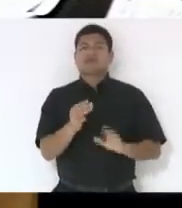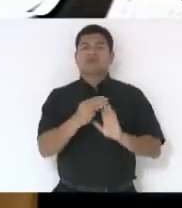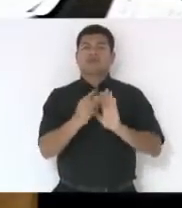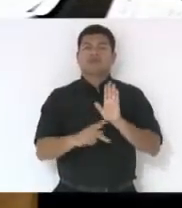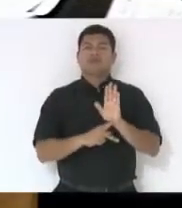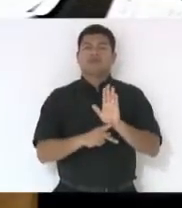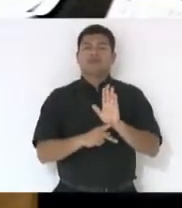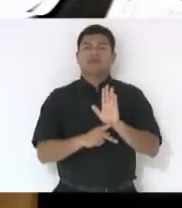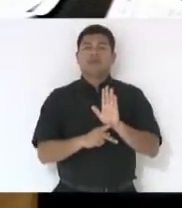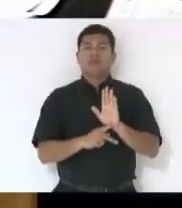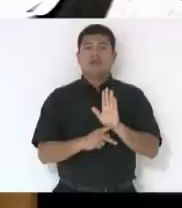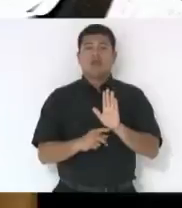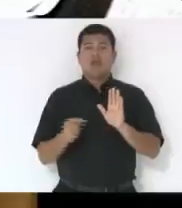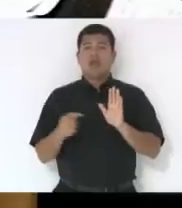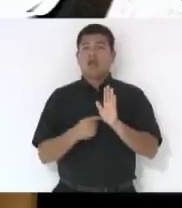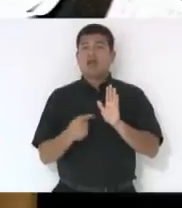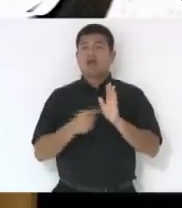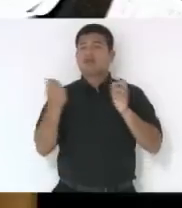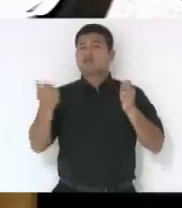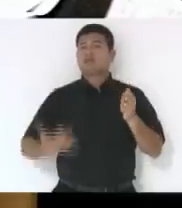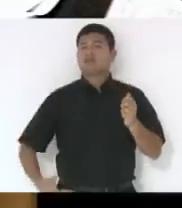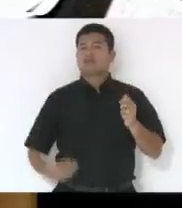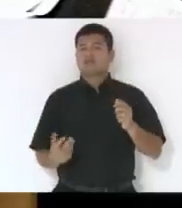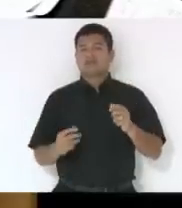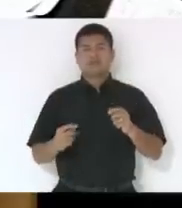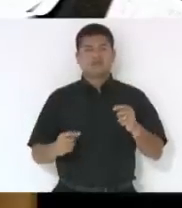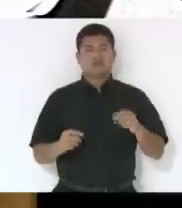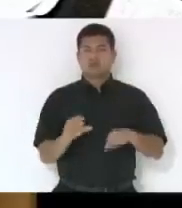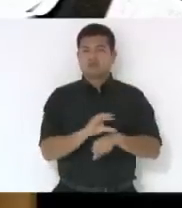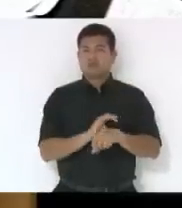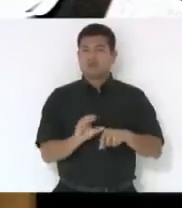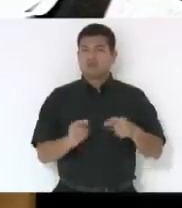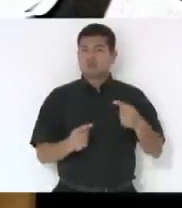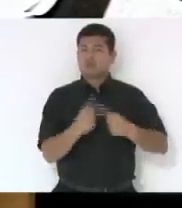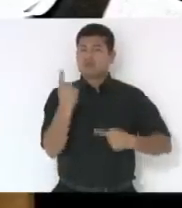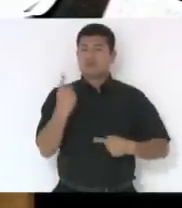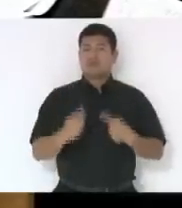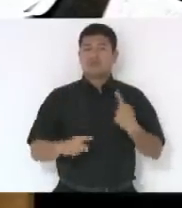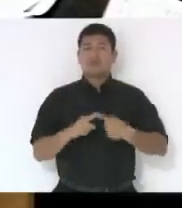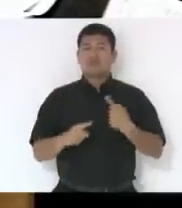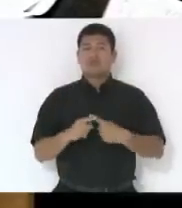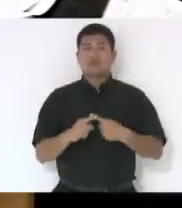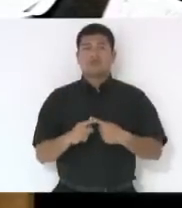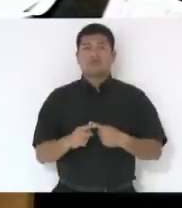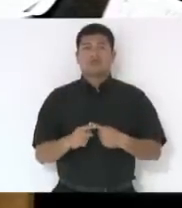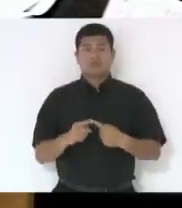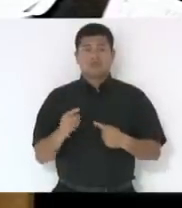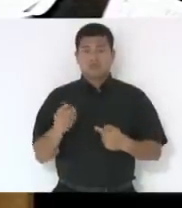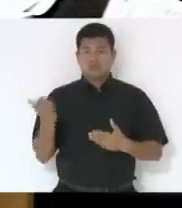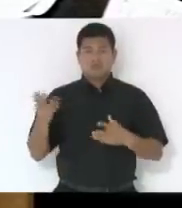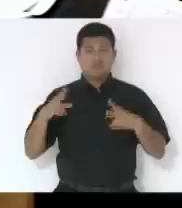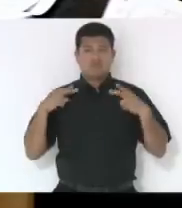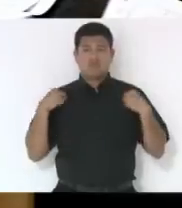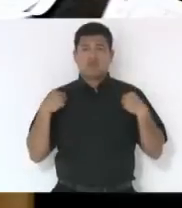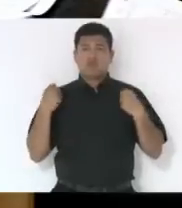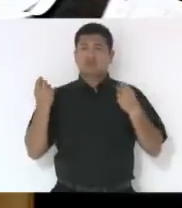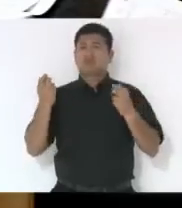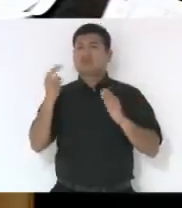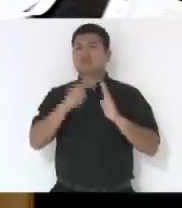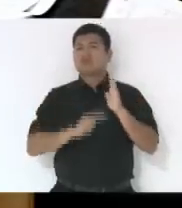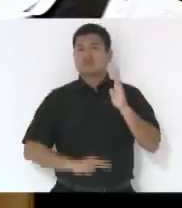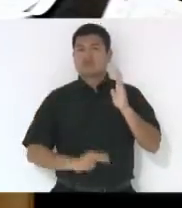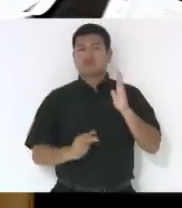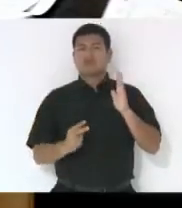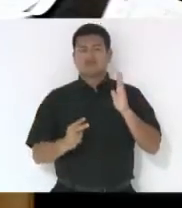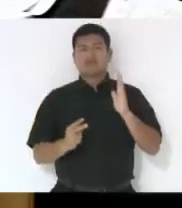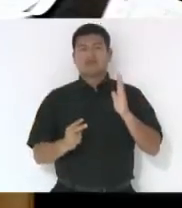E ela me parece inconstitucional porque não obedece o critério da urgência de relevância. No mérito, vossa excelência leu o dispositivo do governo que